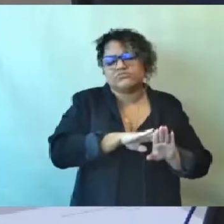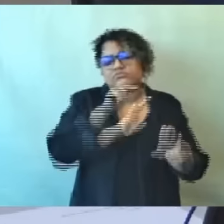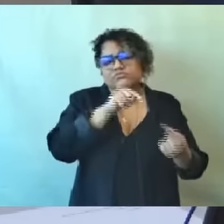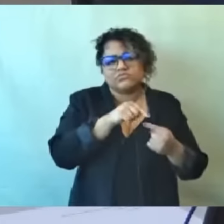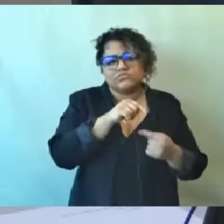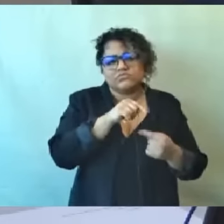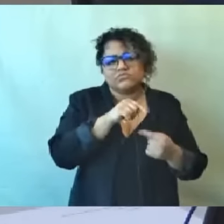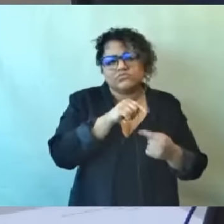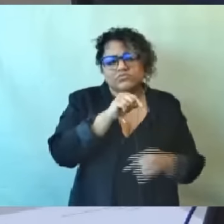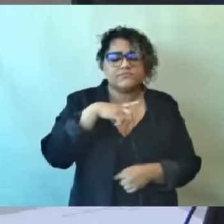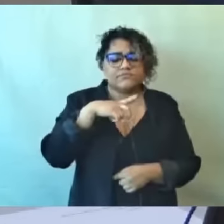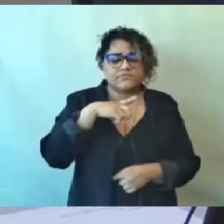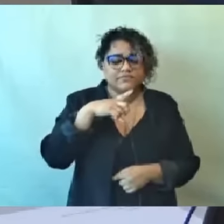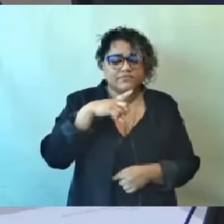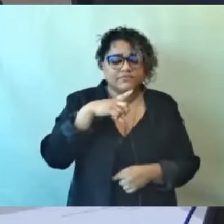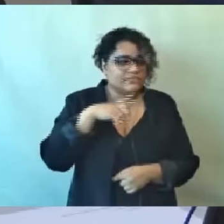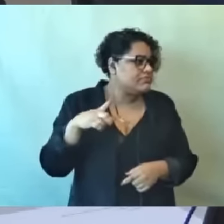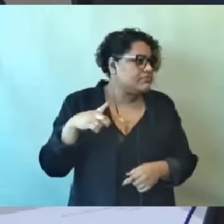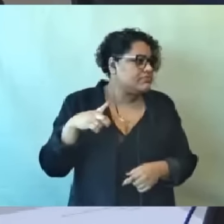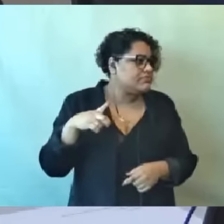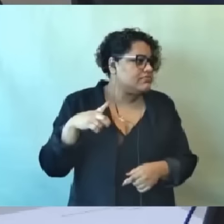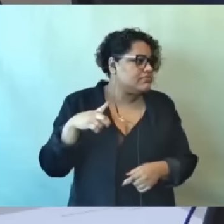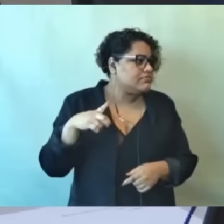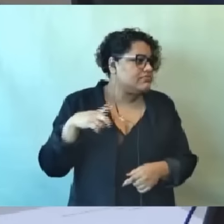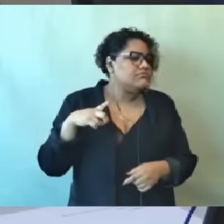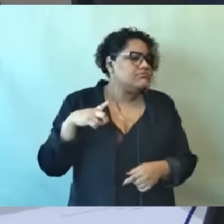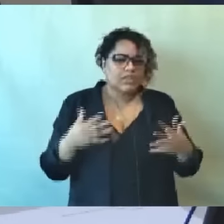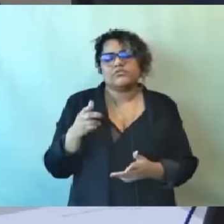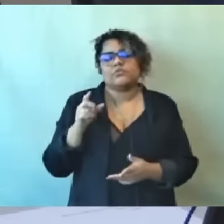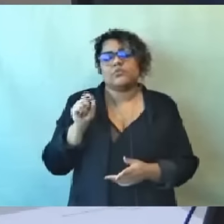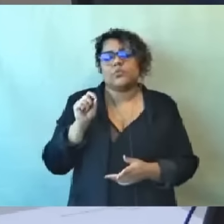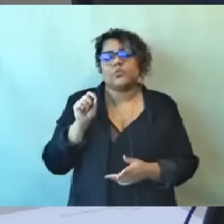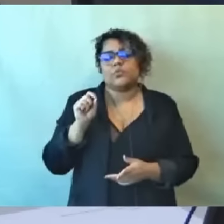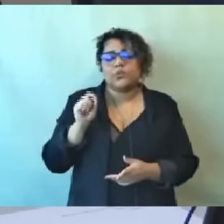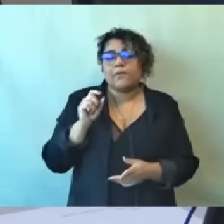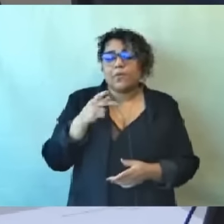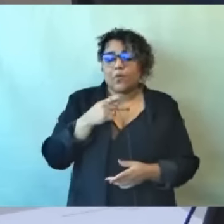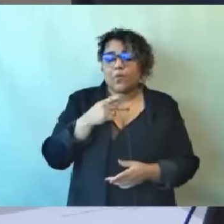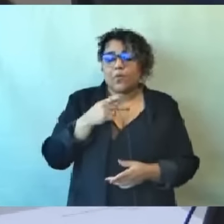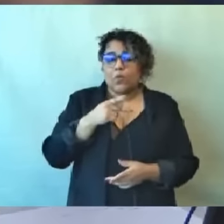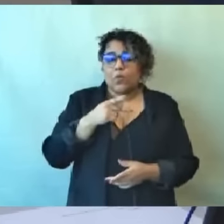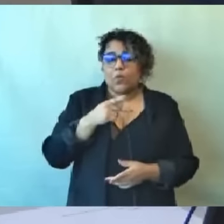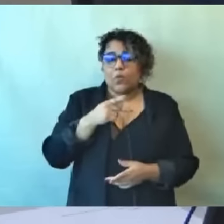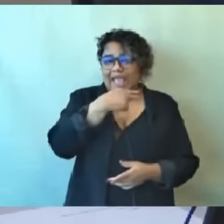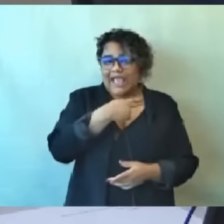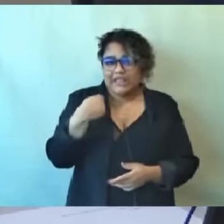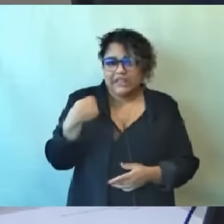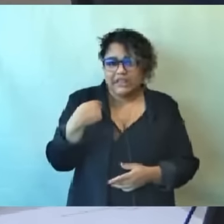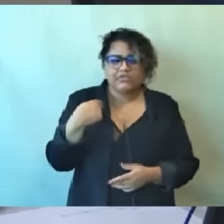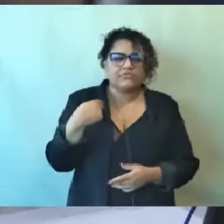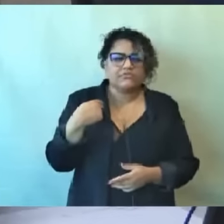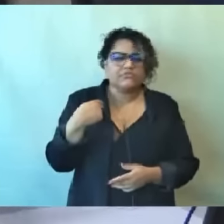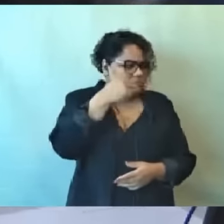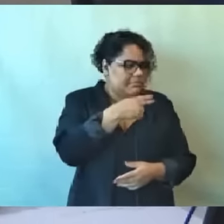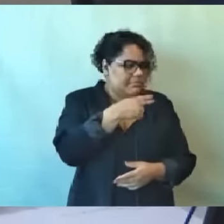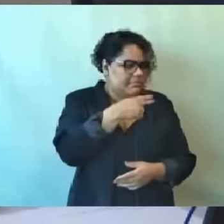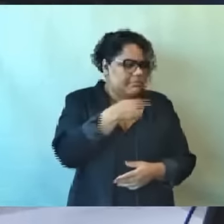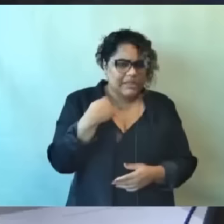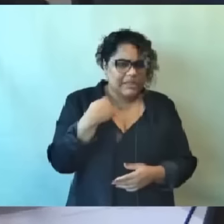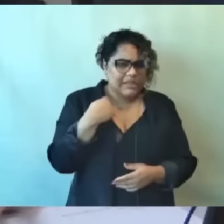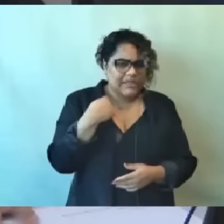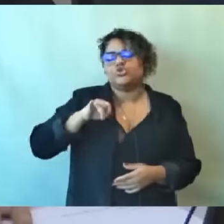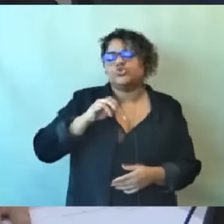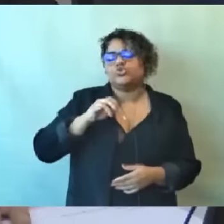Inclusive, o padre citado aqui pelo vereador Bruno, o padre Júlio Lancelotti, está lá respondendo agora sobre